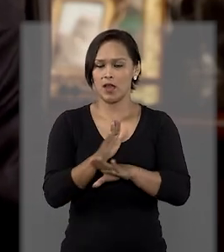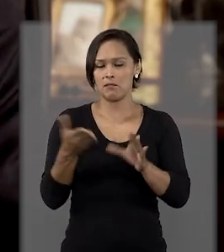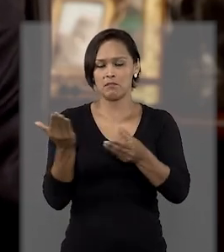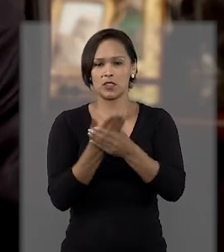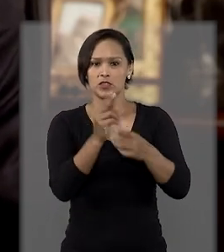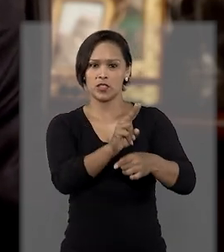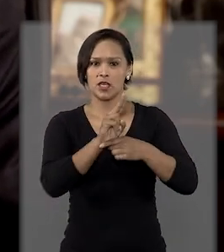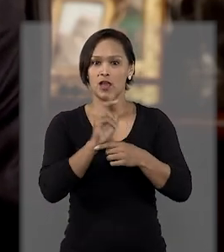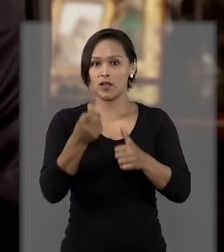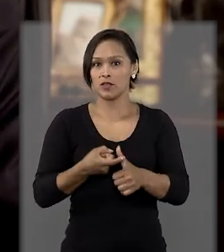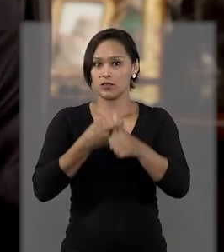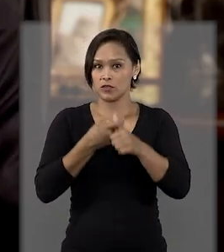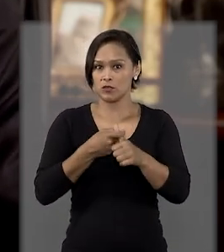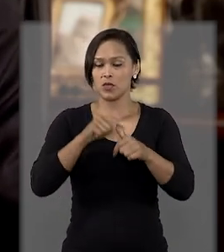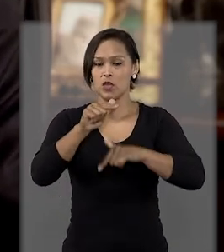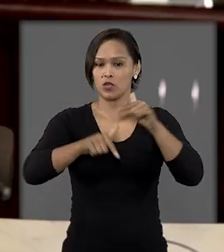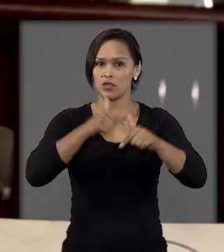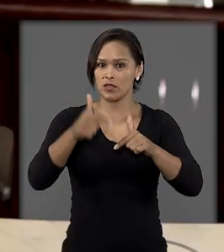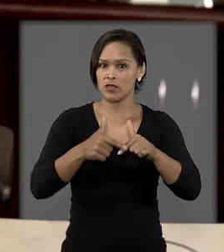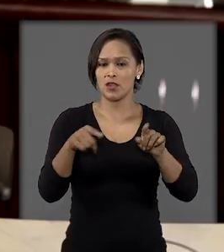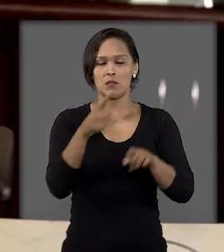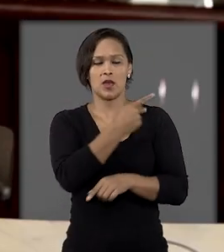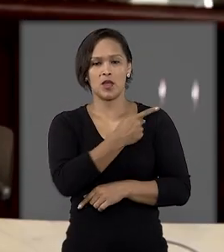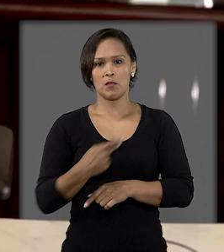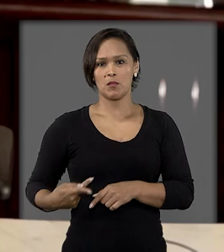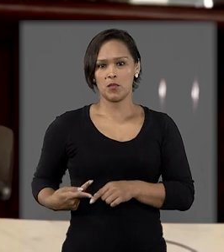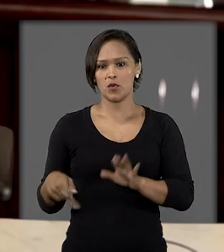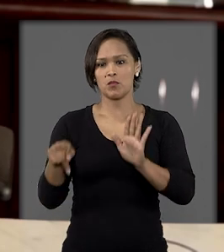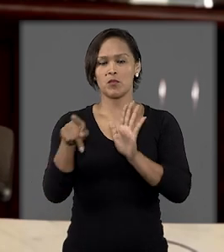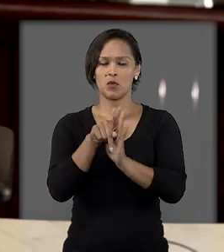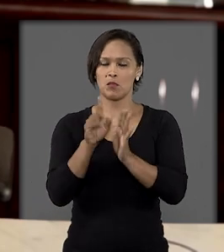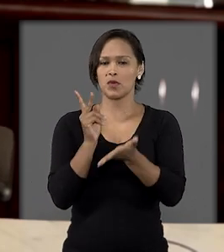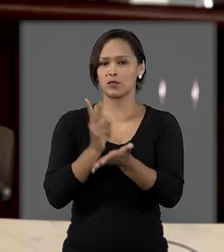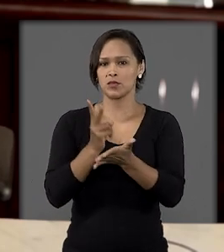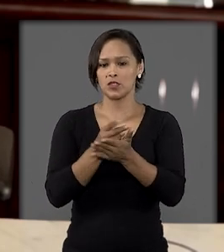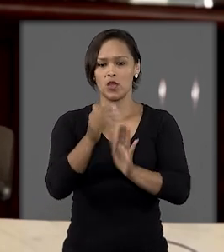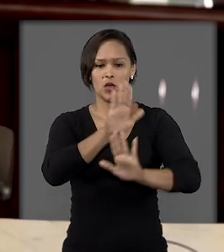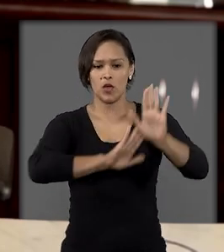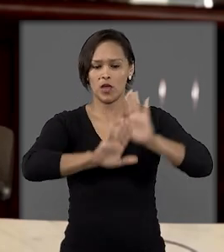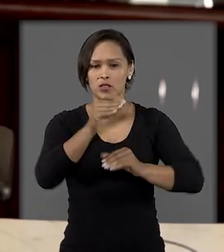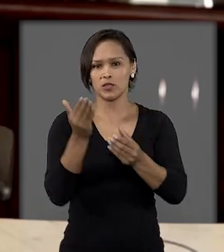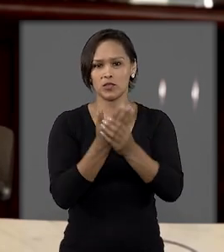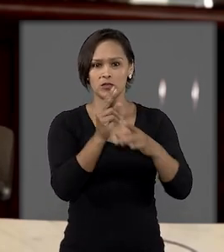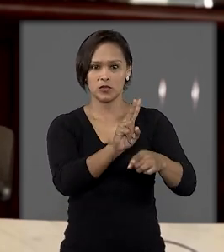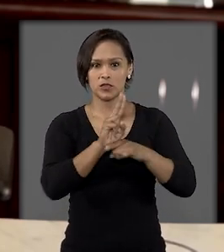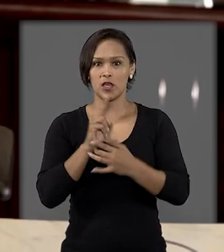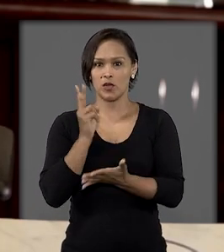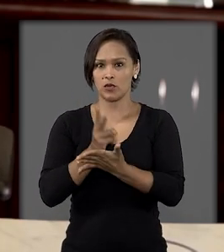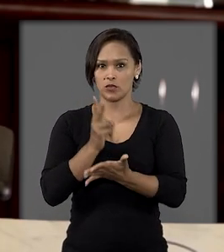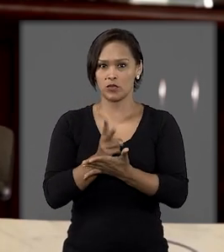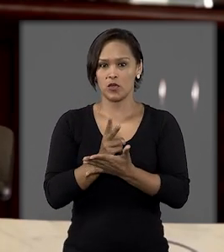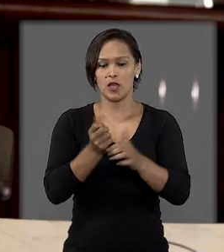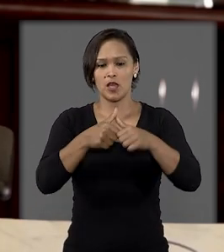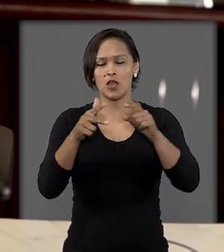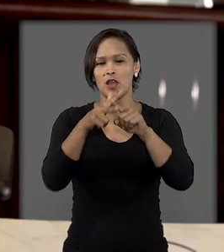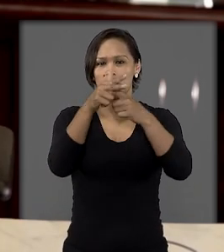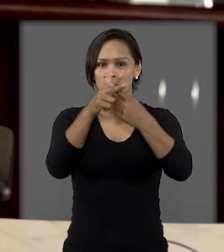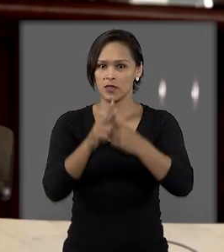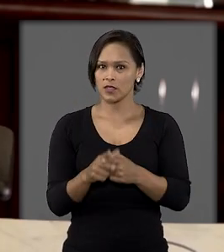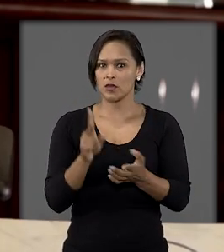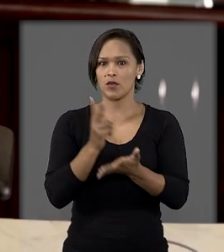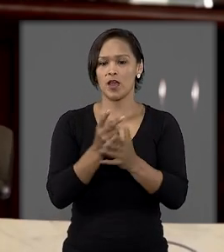suspensão do exercício da função pública, mas preservou as demais medidas cautelares, cuja manutenção deve ser